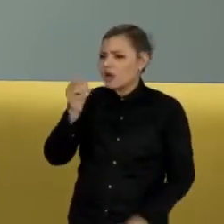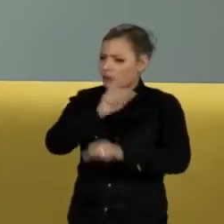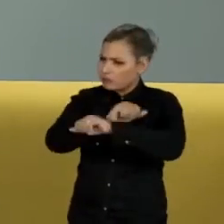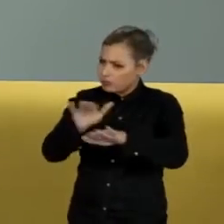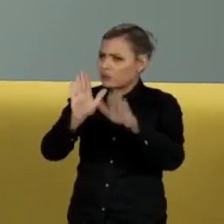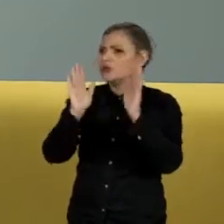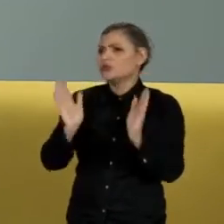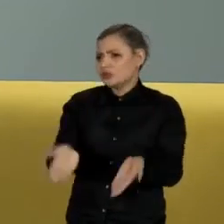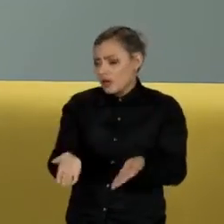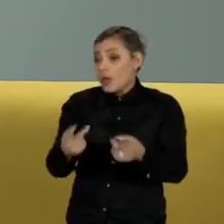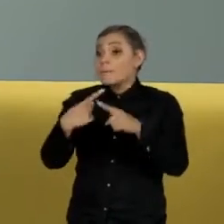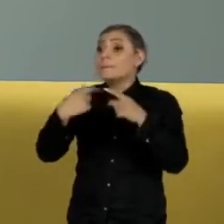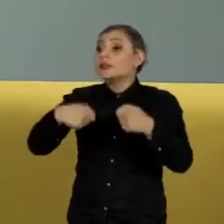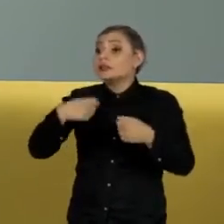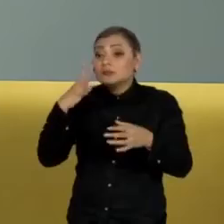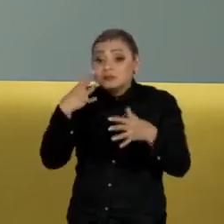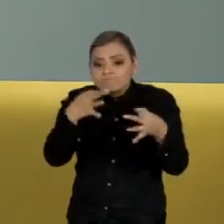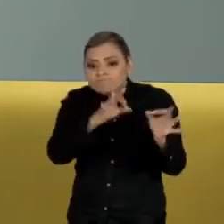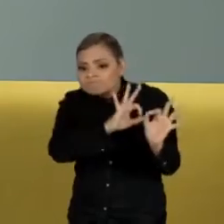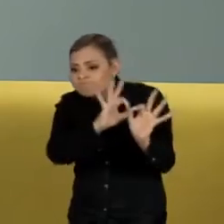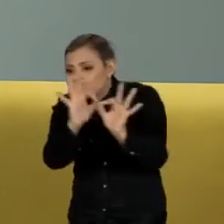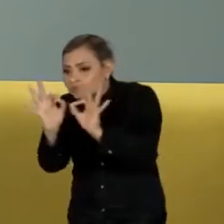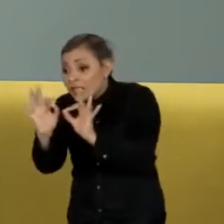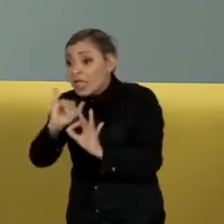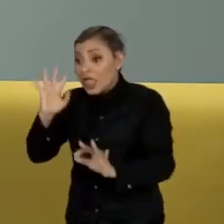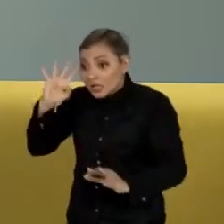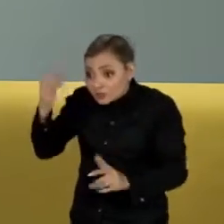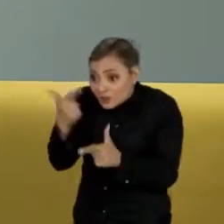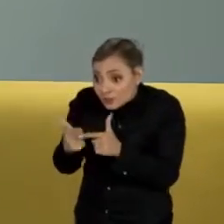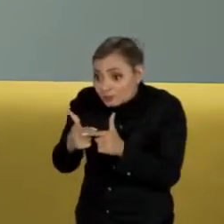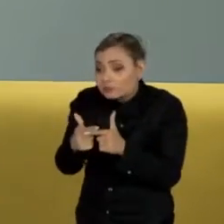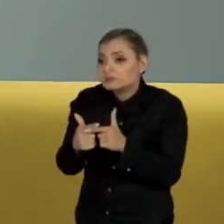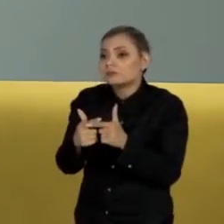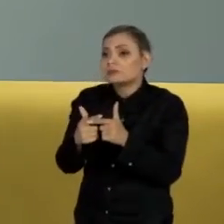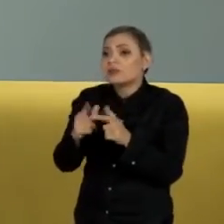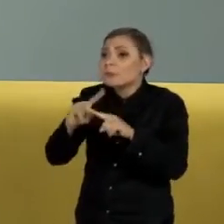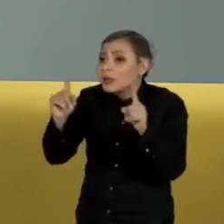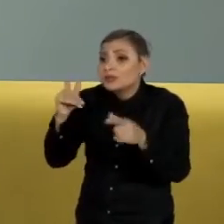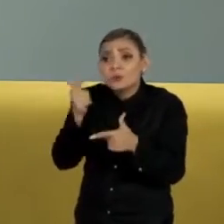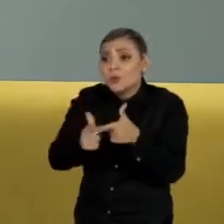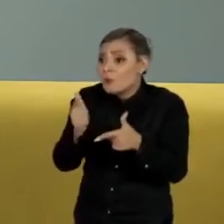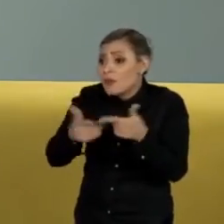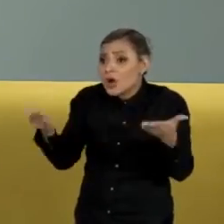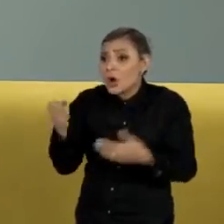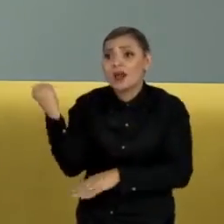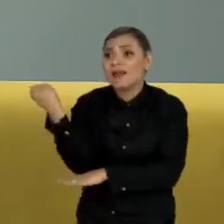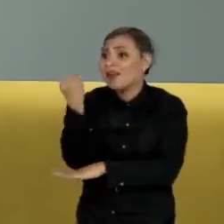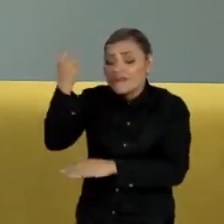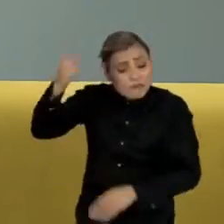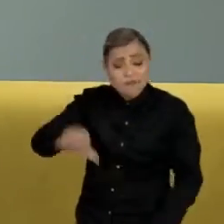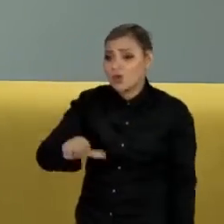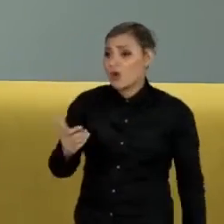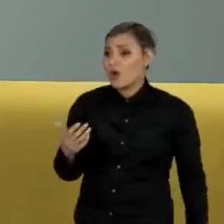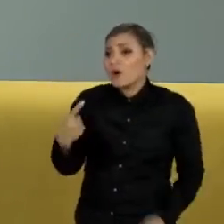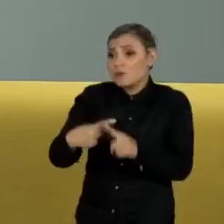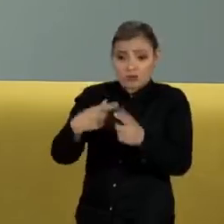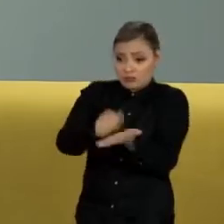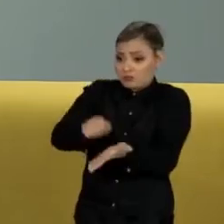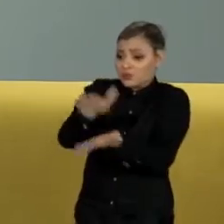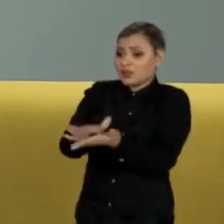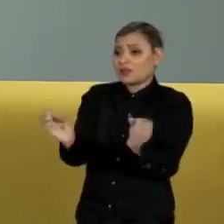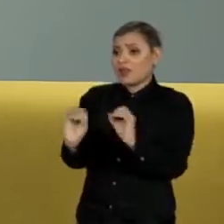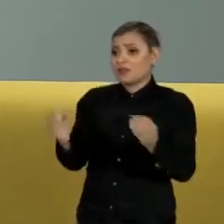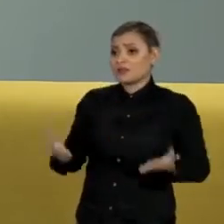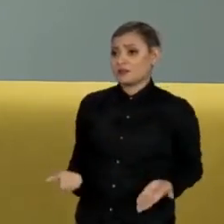que tem que ser observada. Resolveu o problema? Não, o problema agravou-se, porque a impunidade está aí. Mas